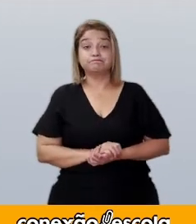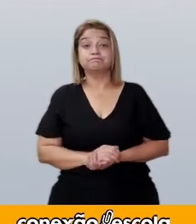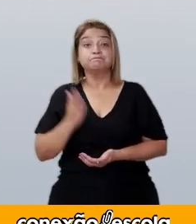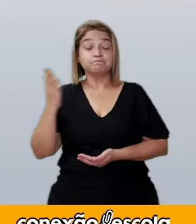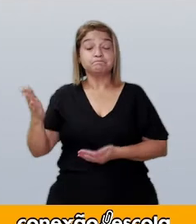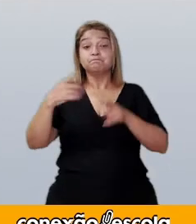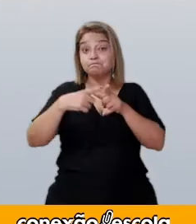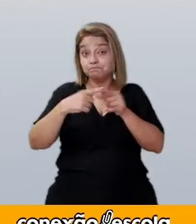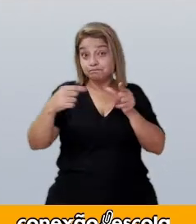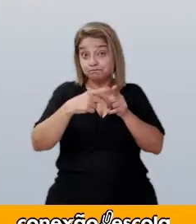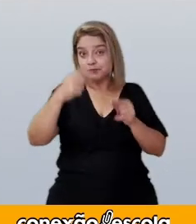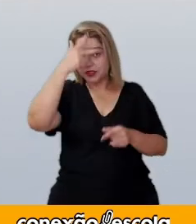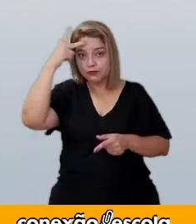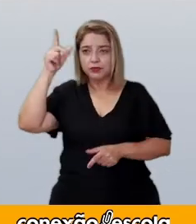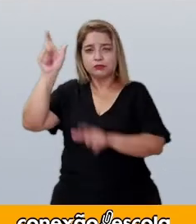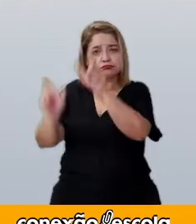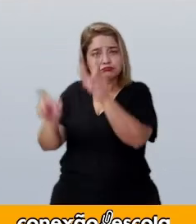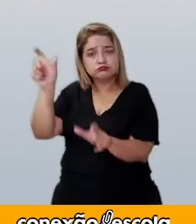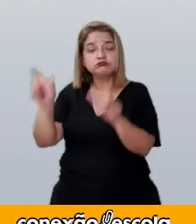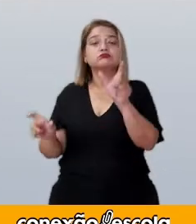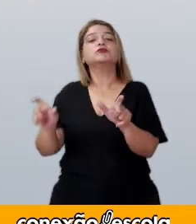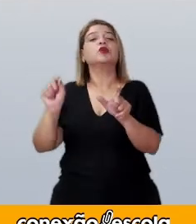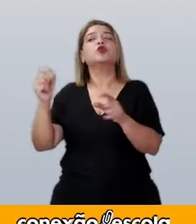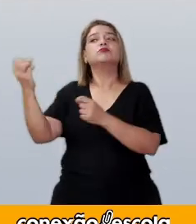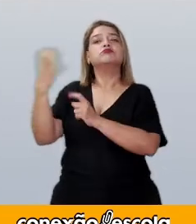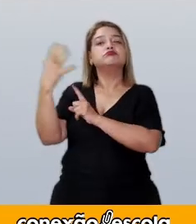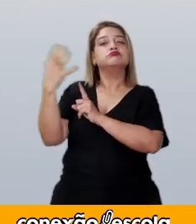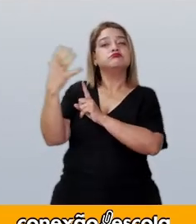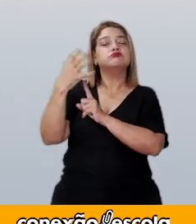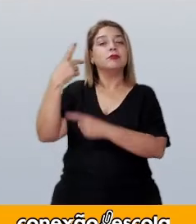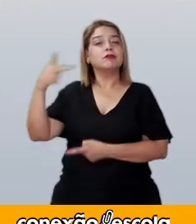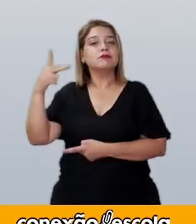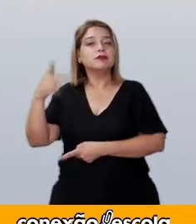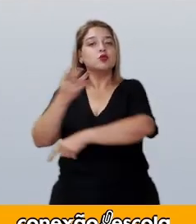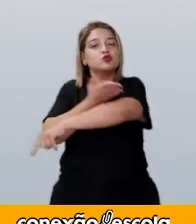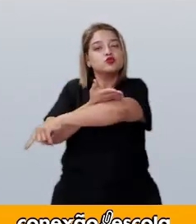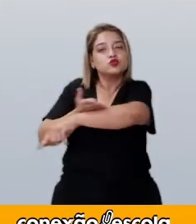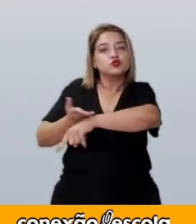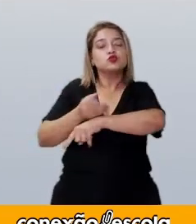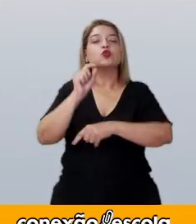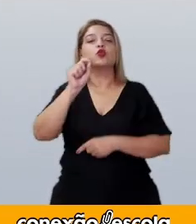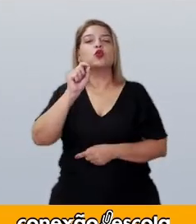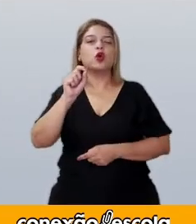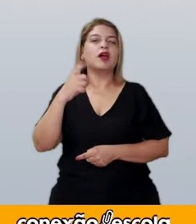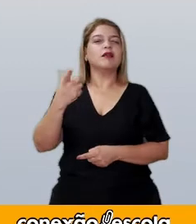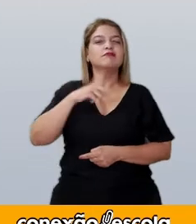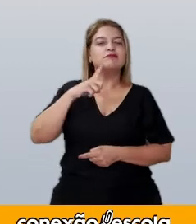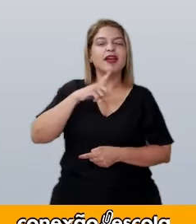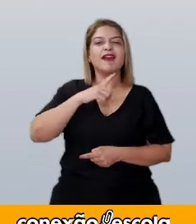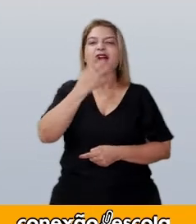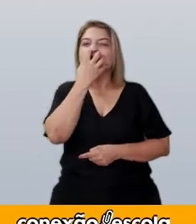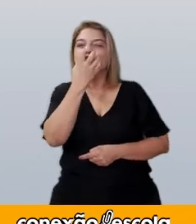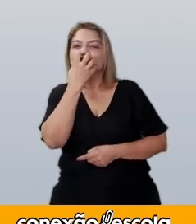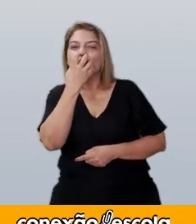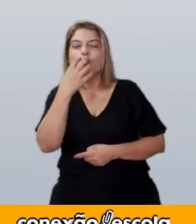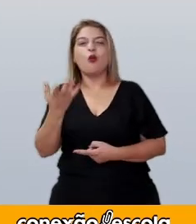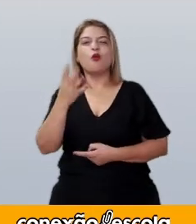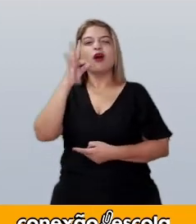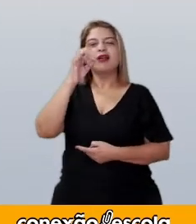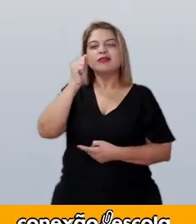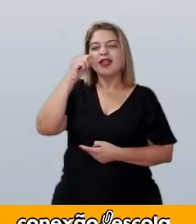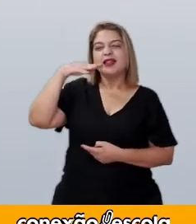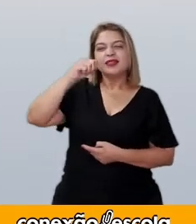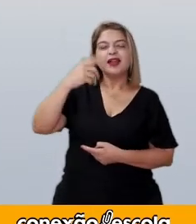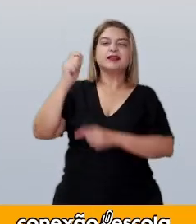japoneses nos ensinaram a conviver com seus costumes. Palavras como shih tzu, tatame,